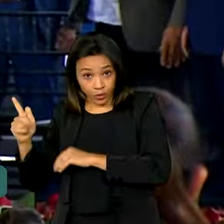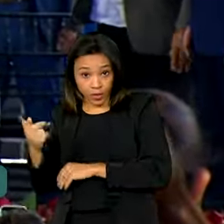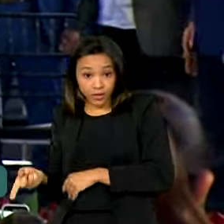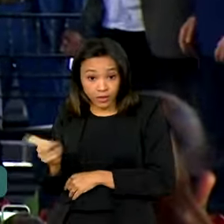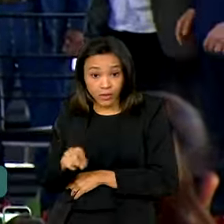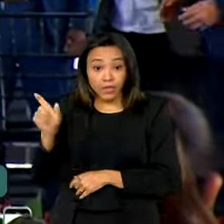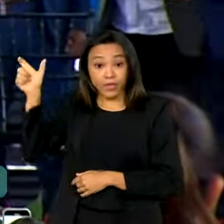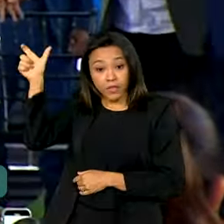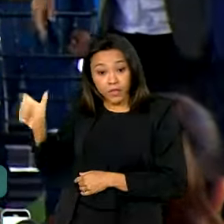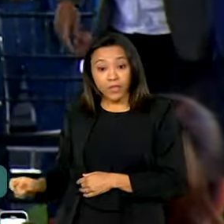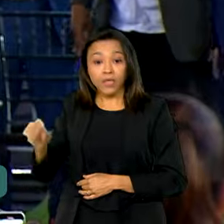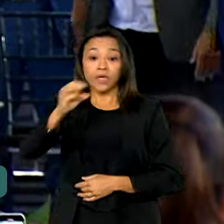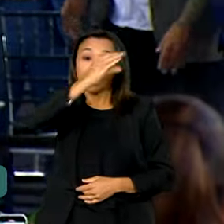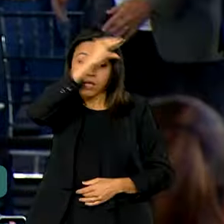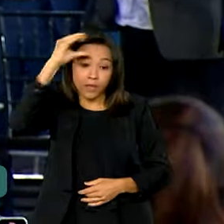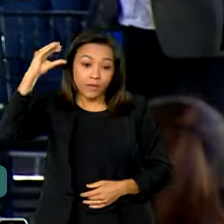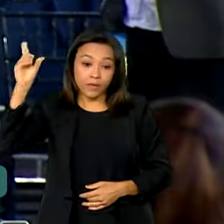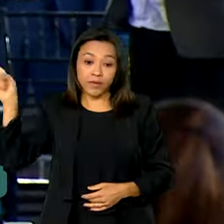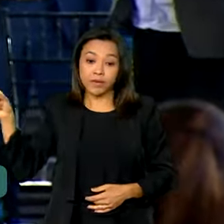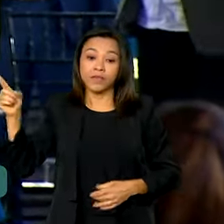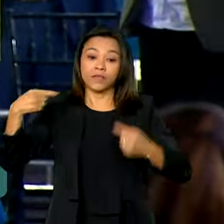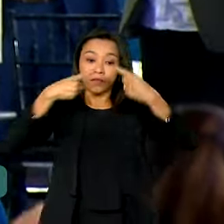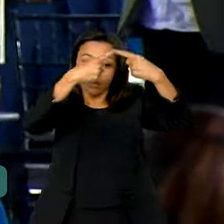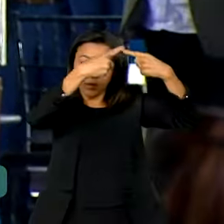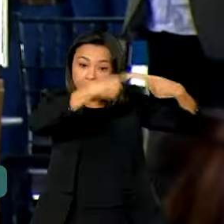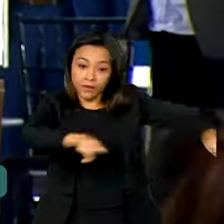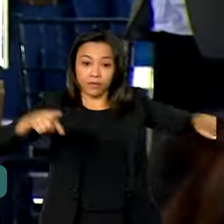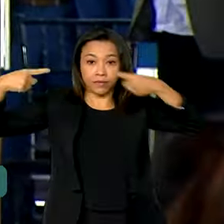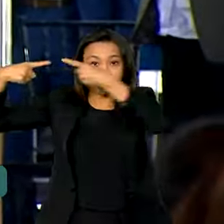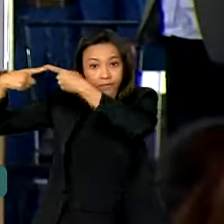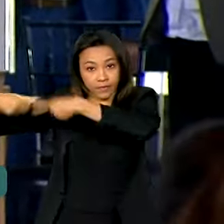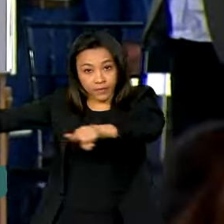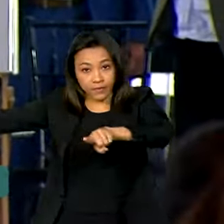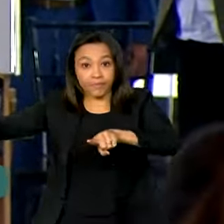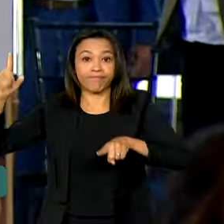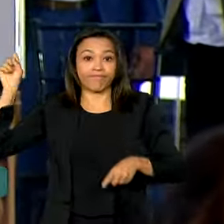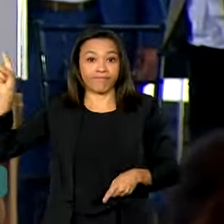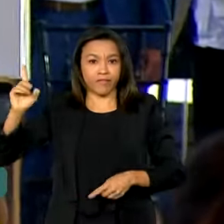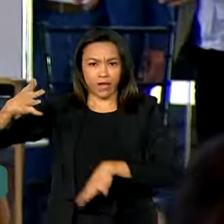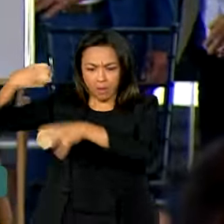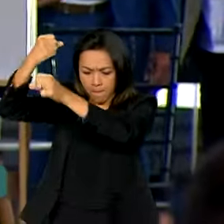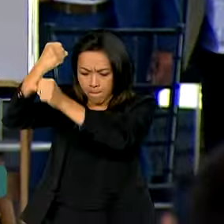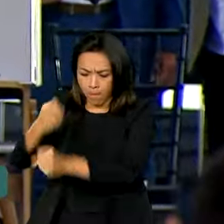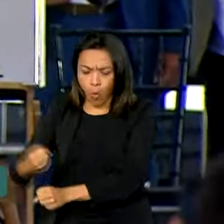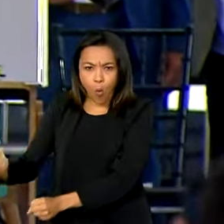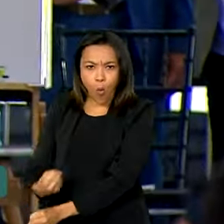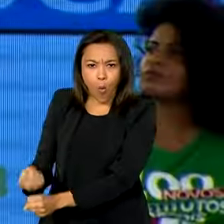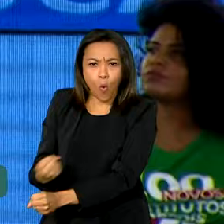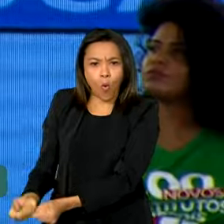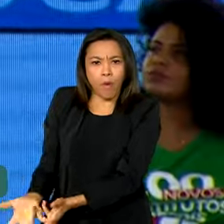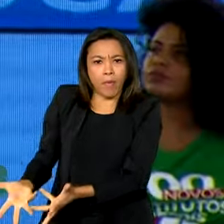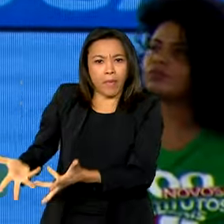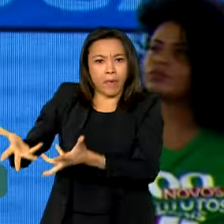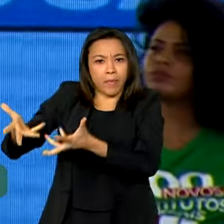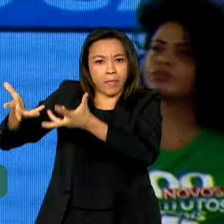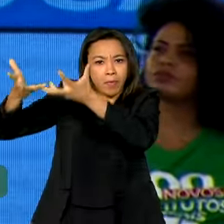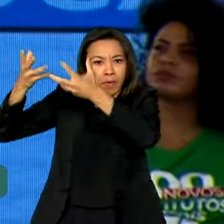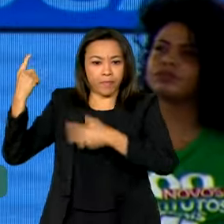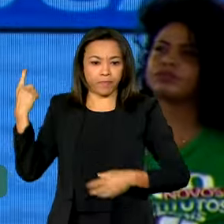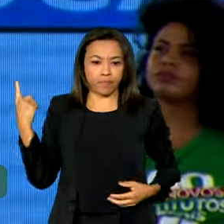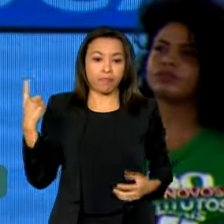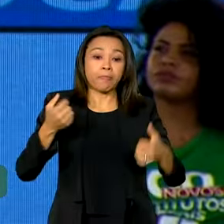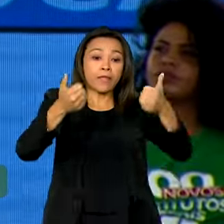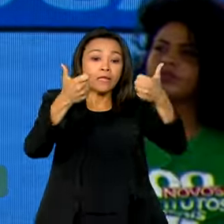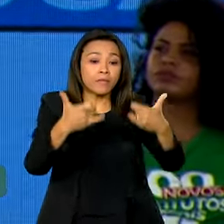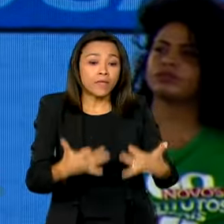Educação, o presidente Lula fez o descerramento das placas alusivas às pedras fundamentais dos campi. Um investimento